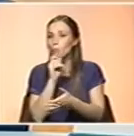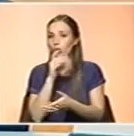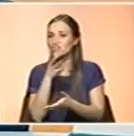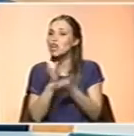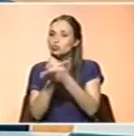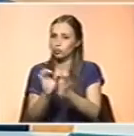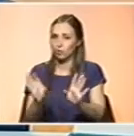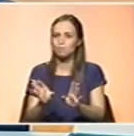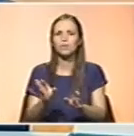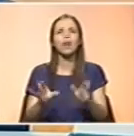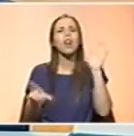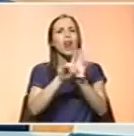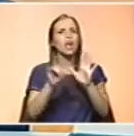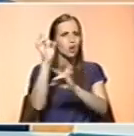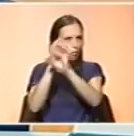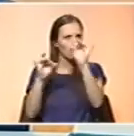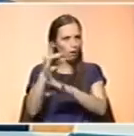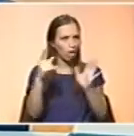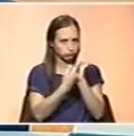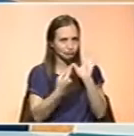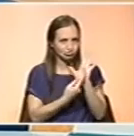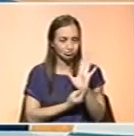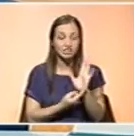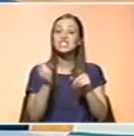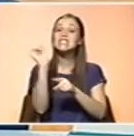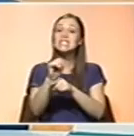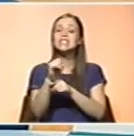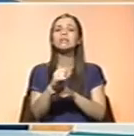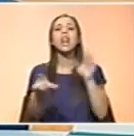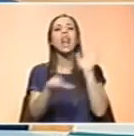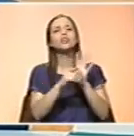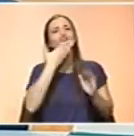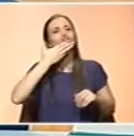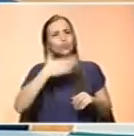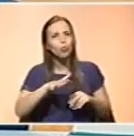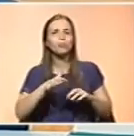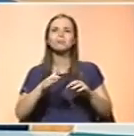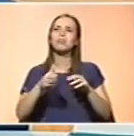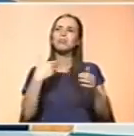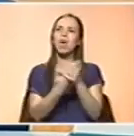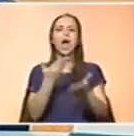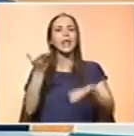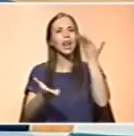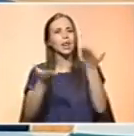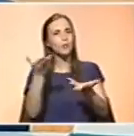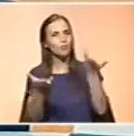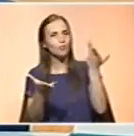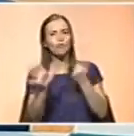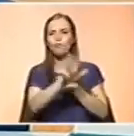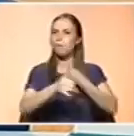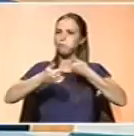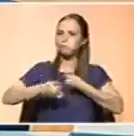nível da União Europeia nesta matéria, não é? E ela é suficiente, e se eu entender, veio equilibrar, digamos assim, a forma como